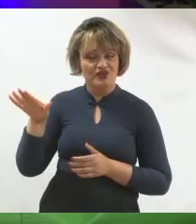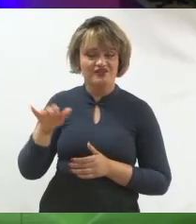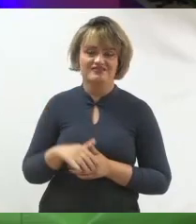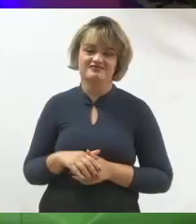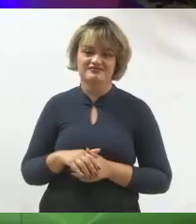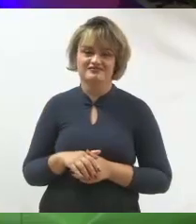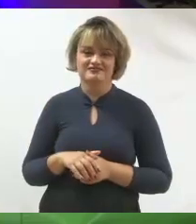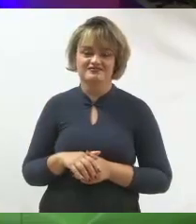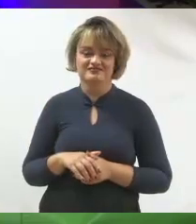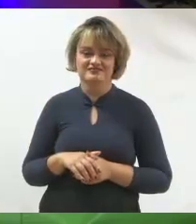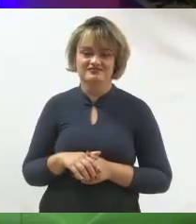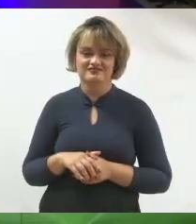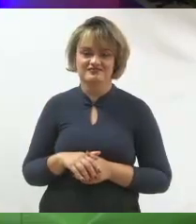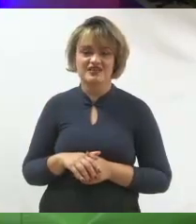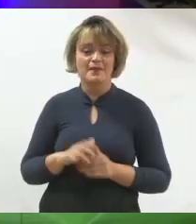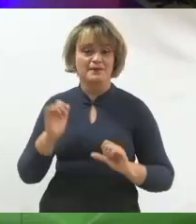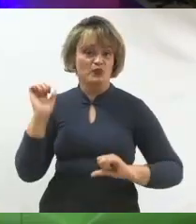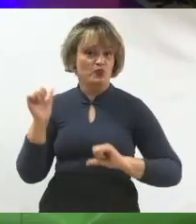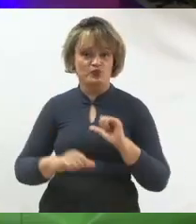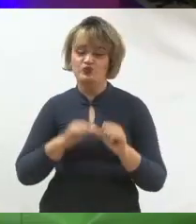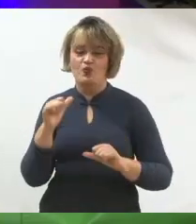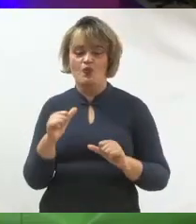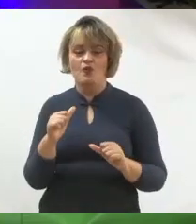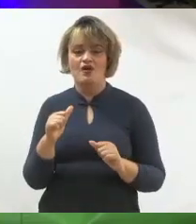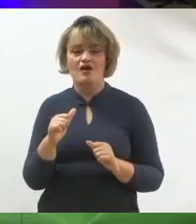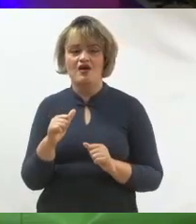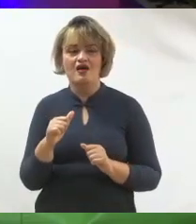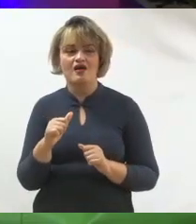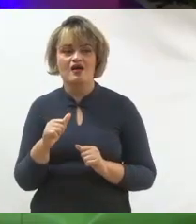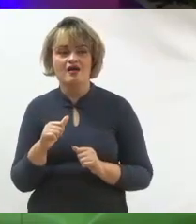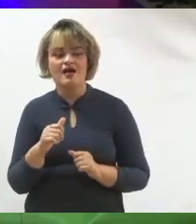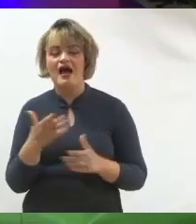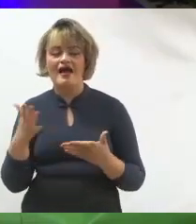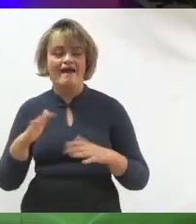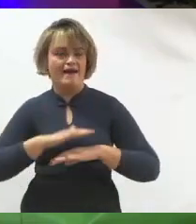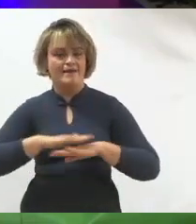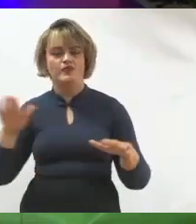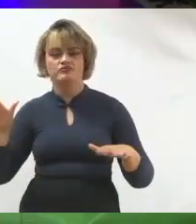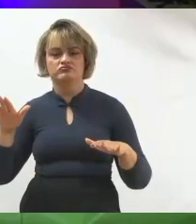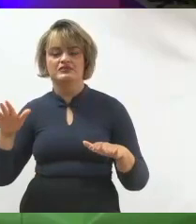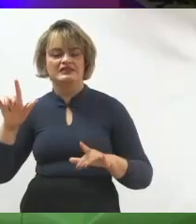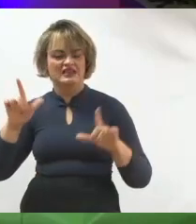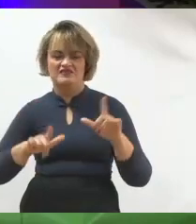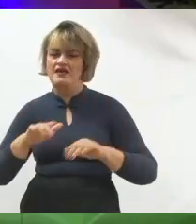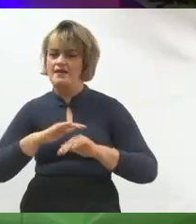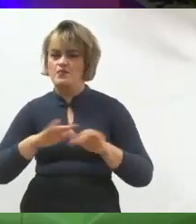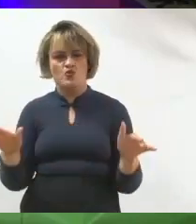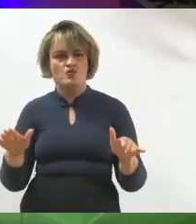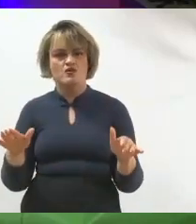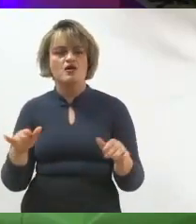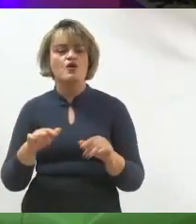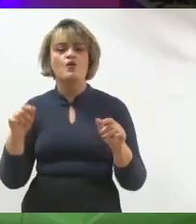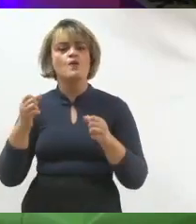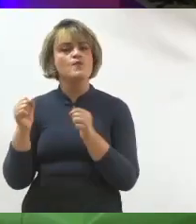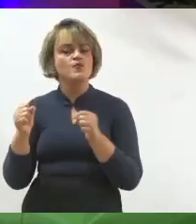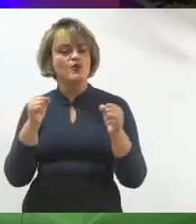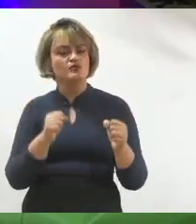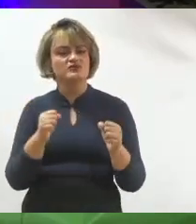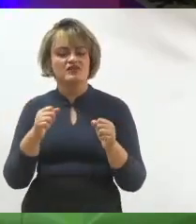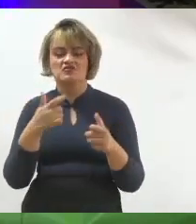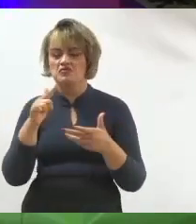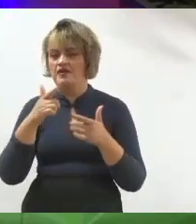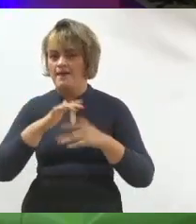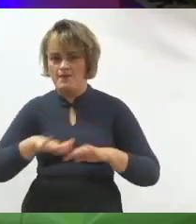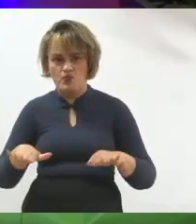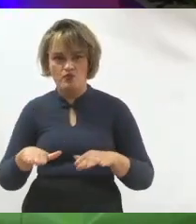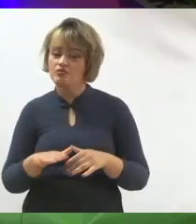seguinte, não é só porque mudou, porque isso derrubou a TV ou derrubou o poder da mídia tradicional.